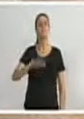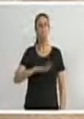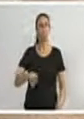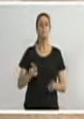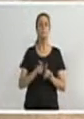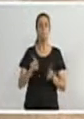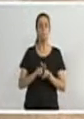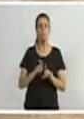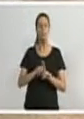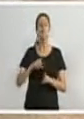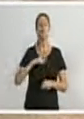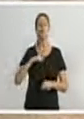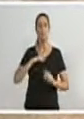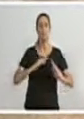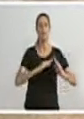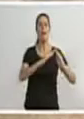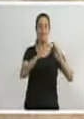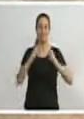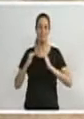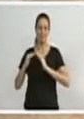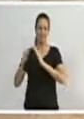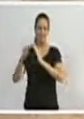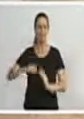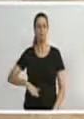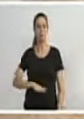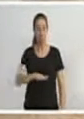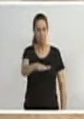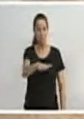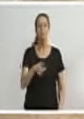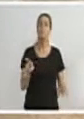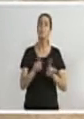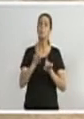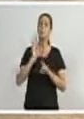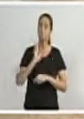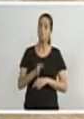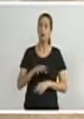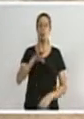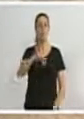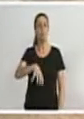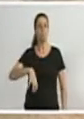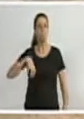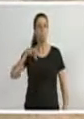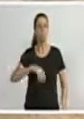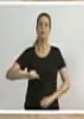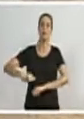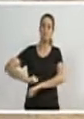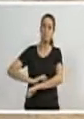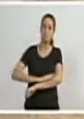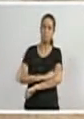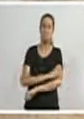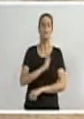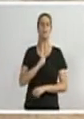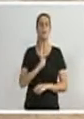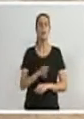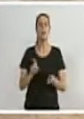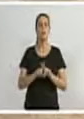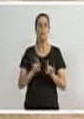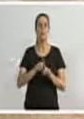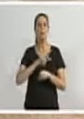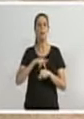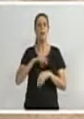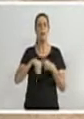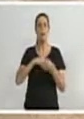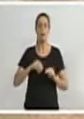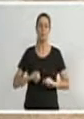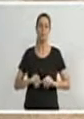loteamento, lá da Luiz Carlos Coelho, também foi patrulhado e botado o macadão naquela rua. Junto também